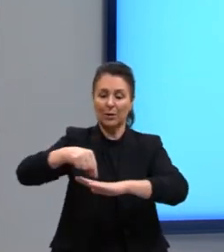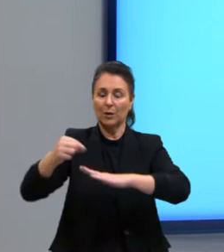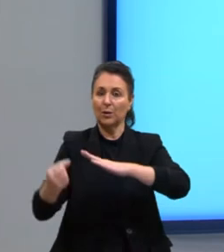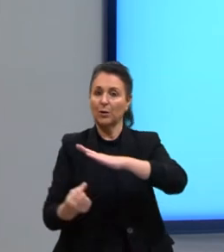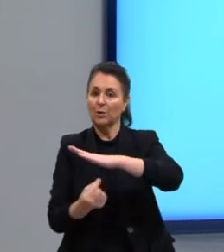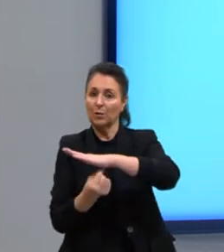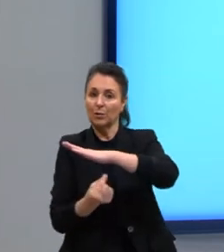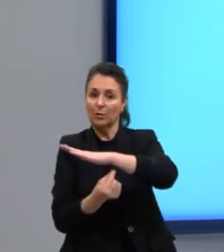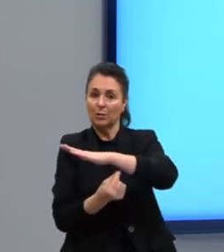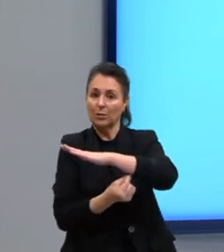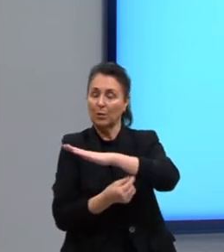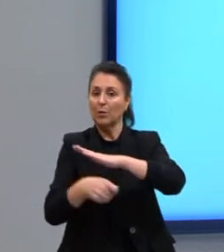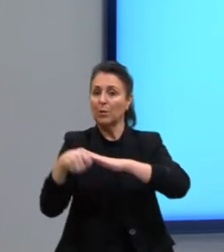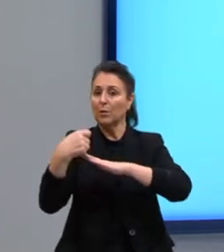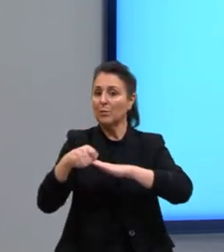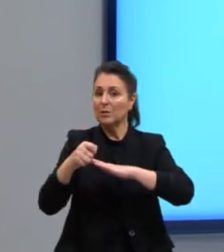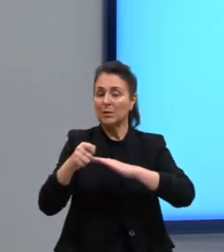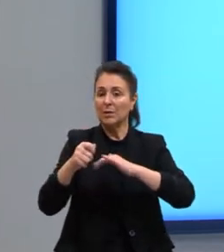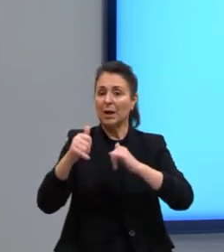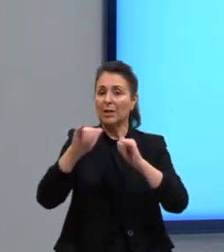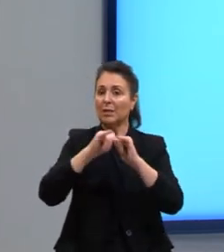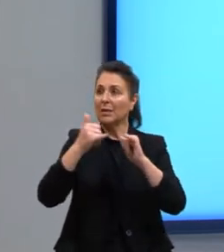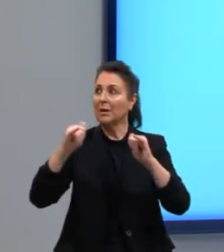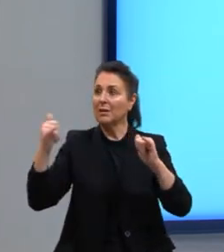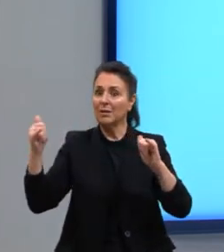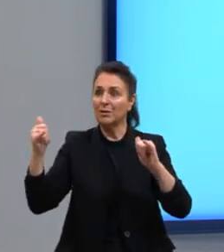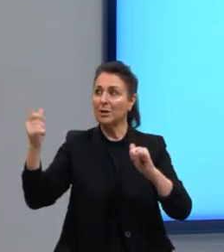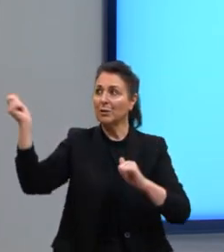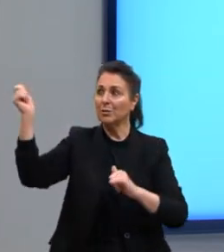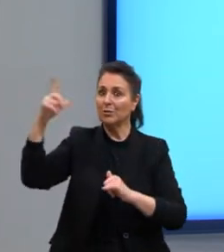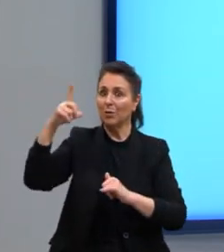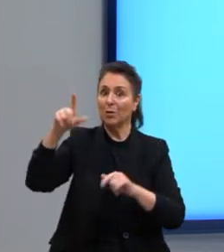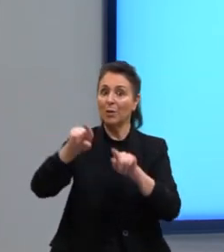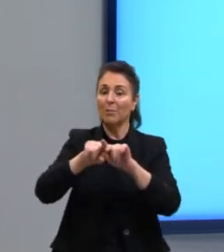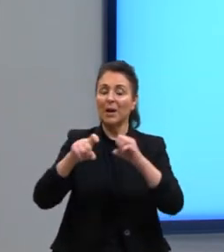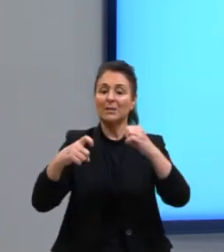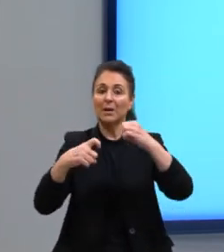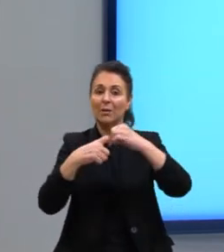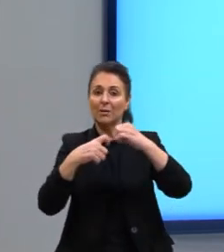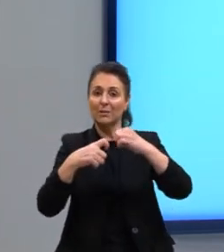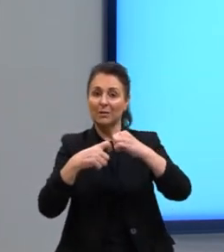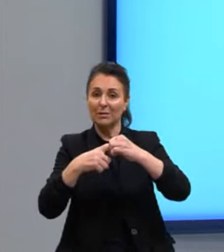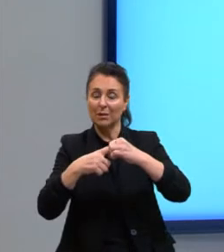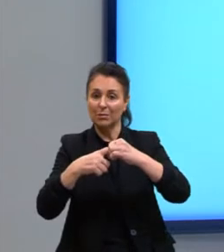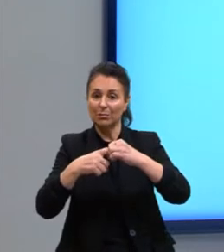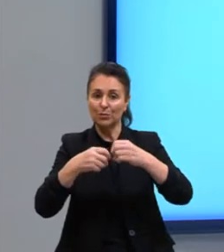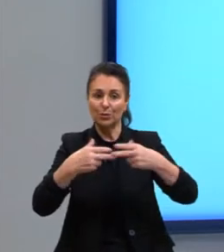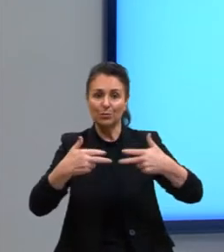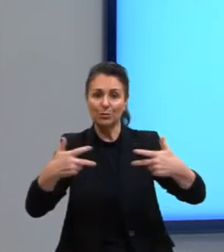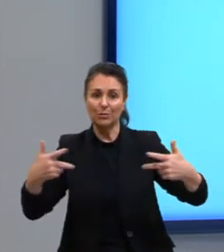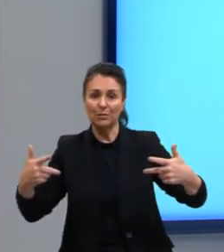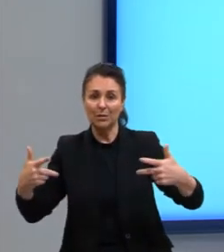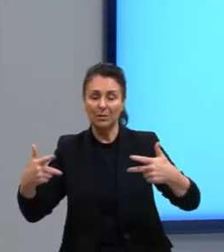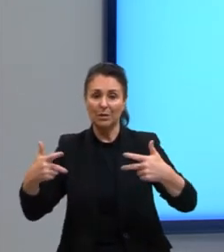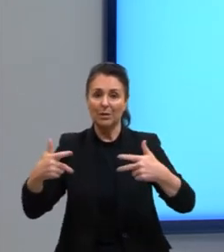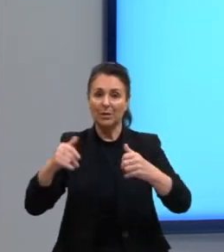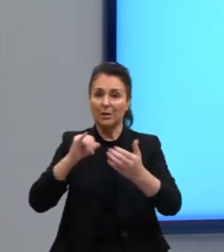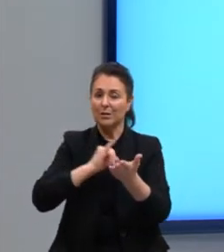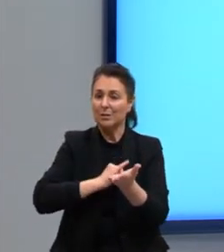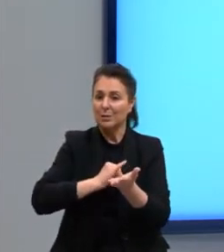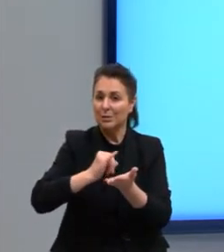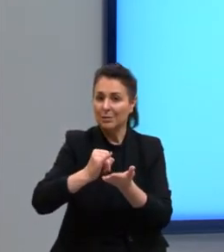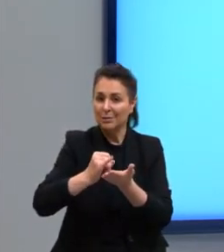energia proveniente da luz solar. E sim do processo de oxidação de substâncias inorgânicas. Então, aqui está o